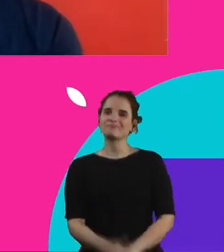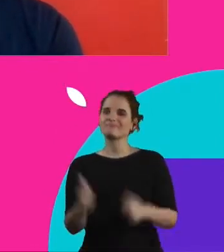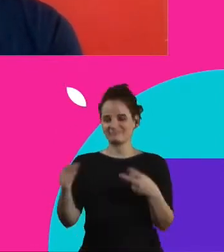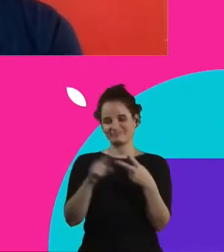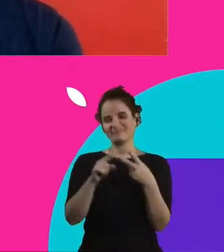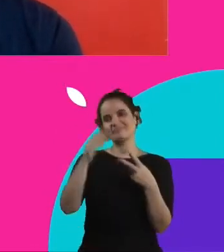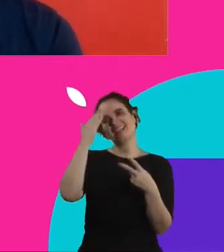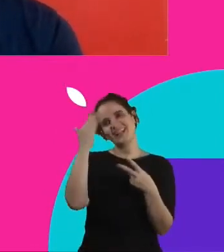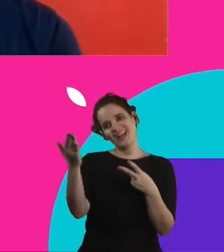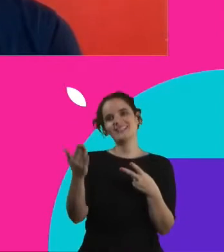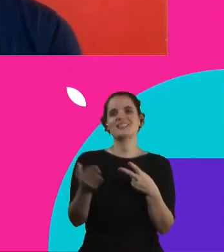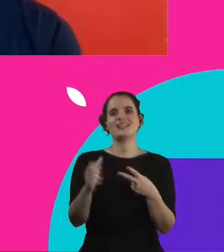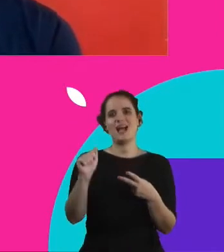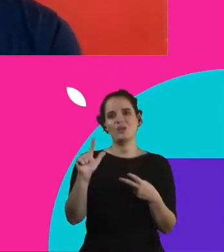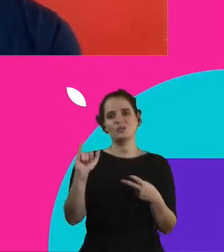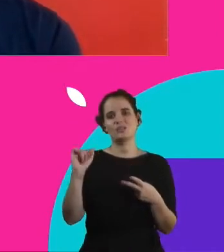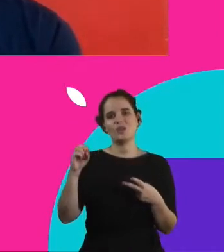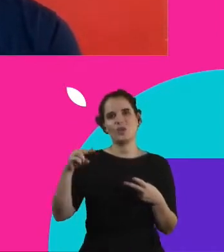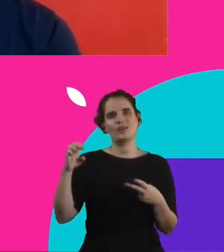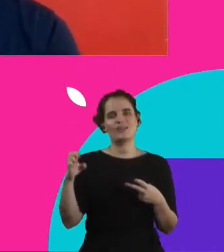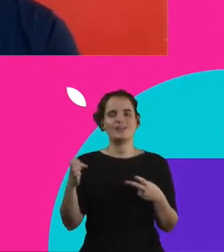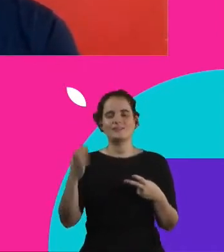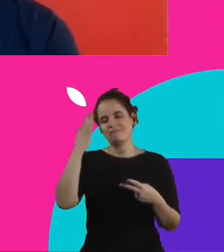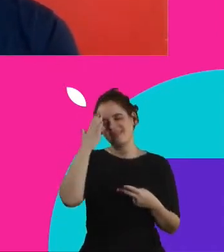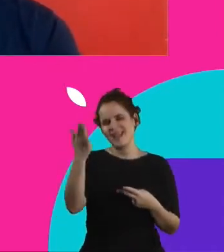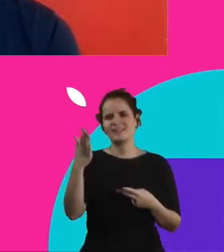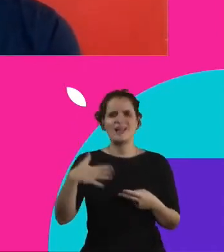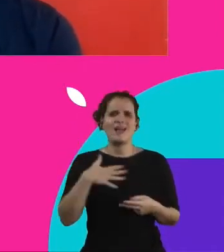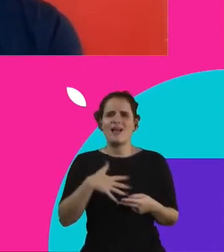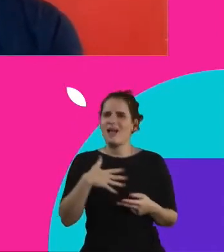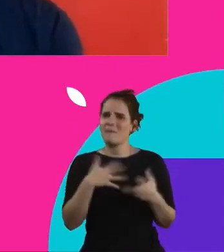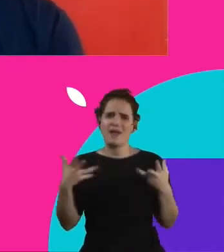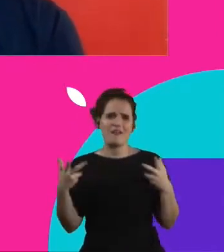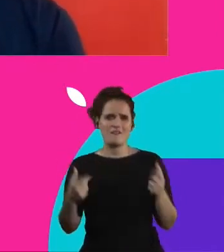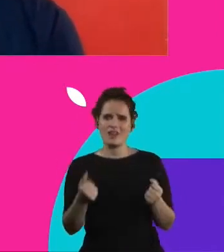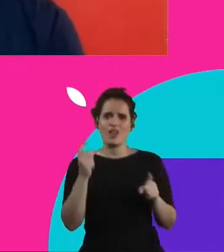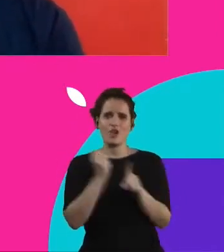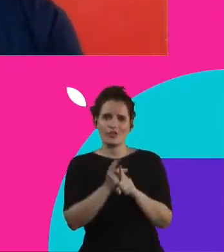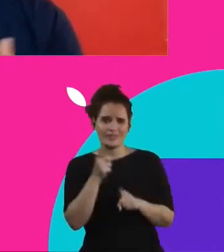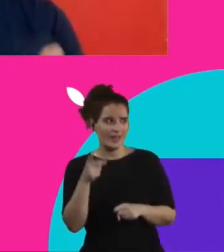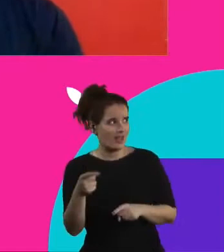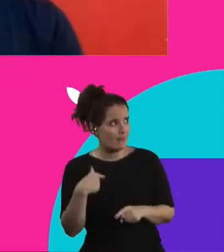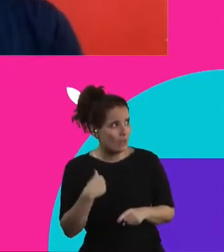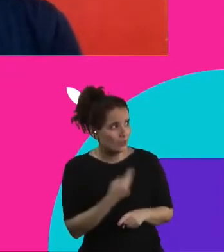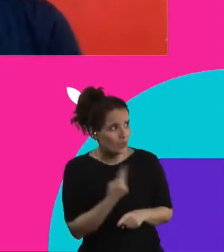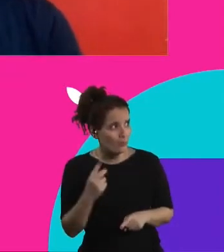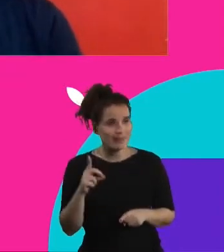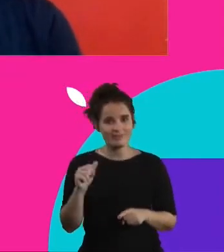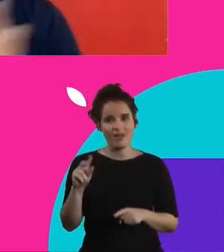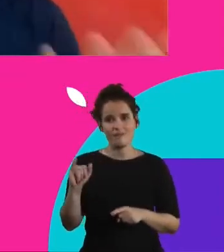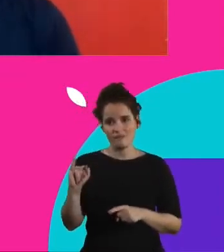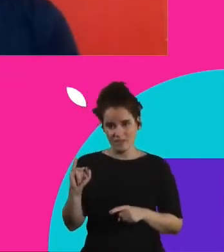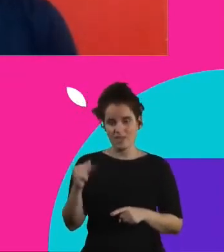Obrigado, Alcione, obrigado, Carol, que maravilha te reencontrar. Bom, boa tarde a todos, meu nome é Davi Hertz,